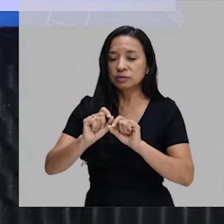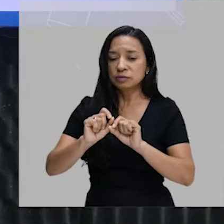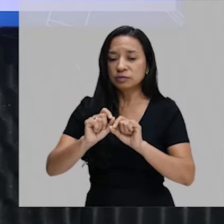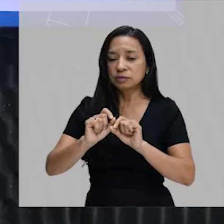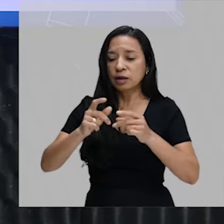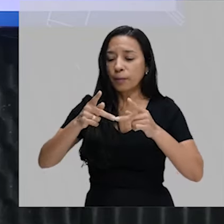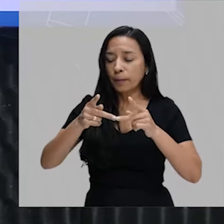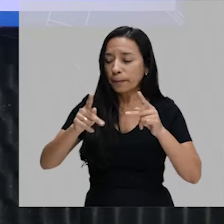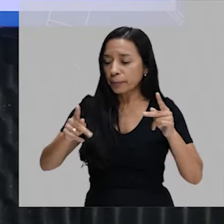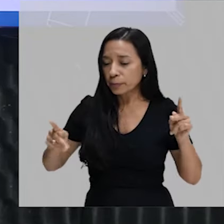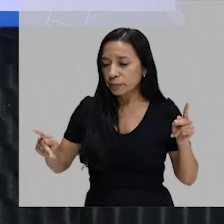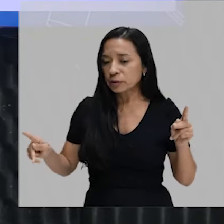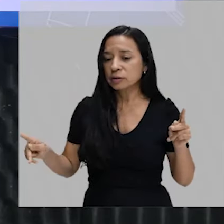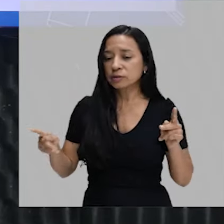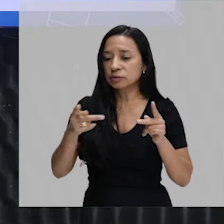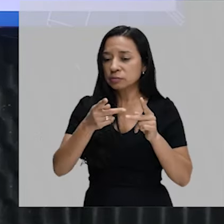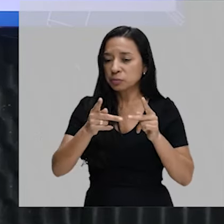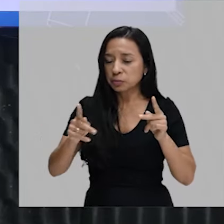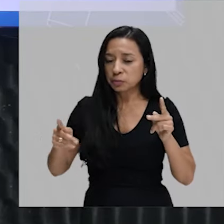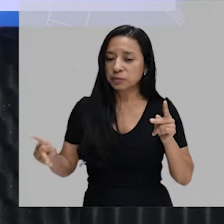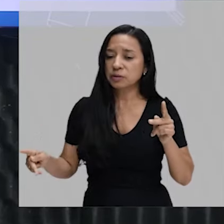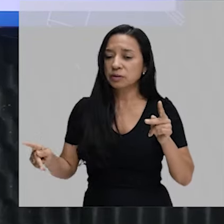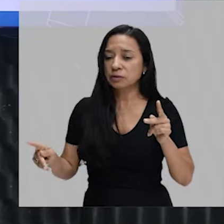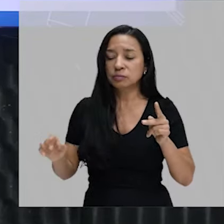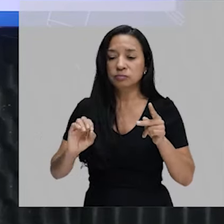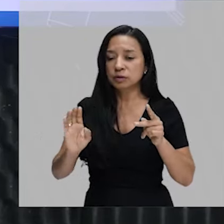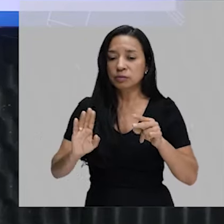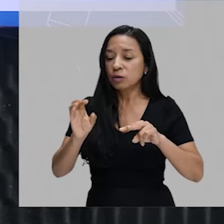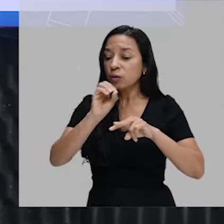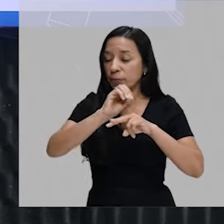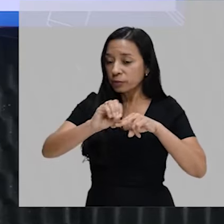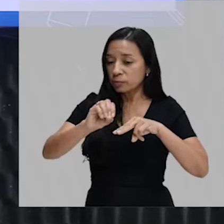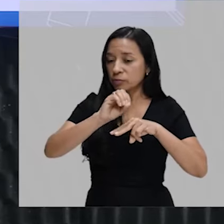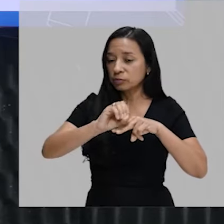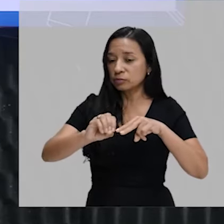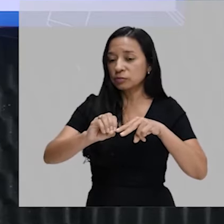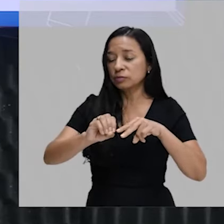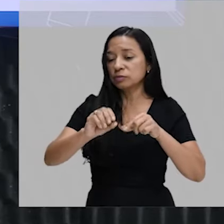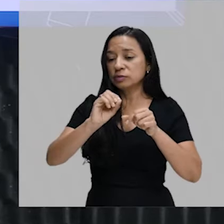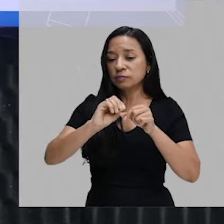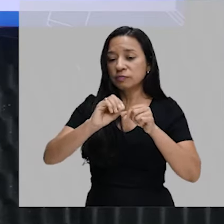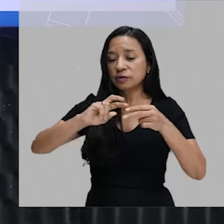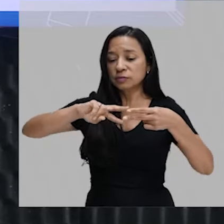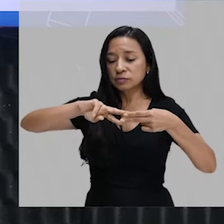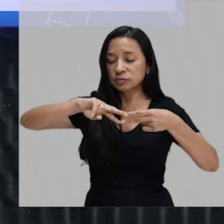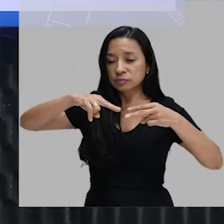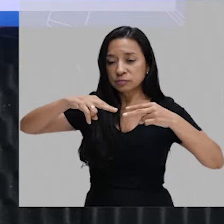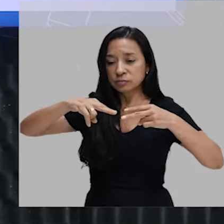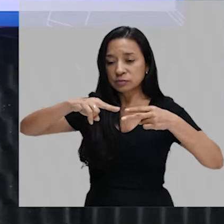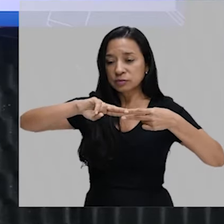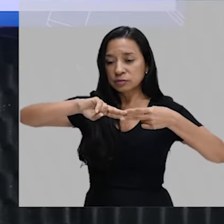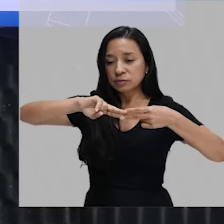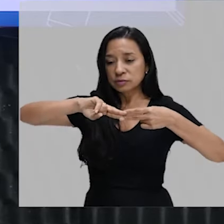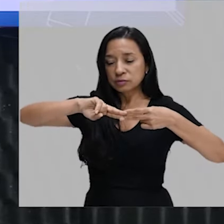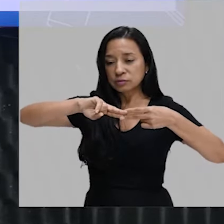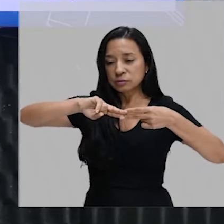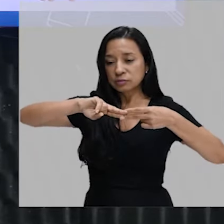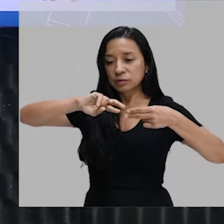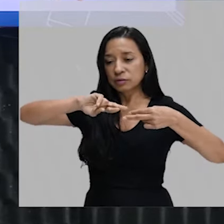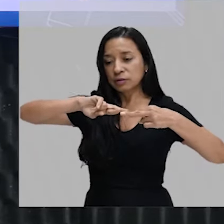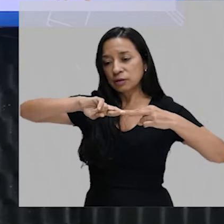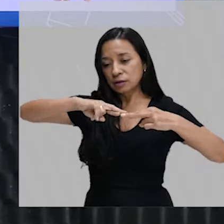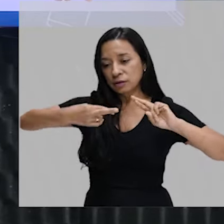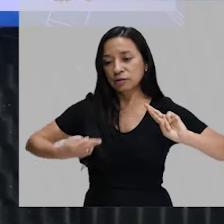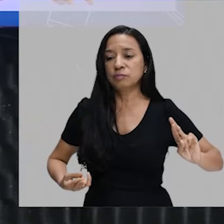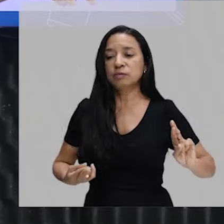proteínas, aliás, diz que os ribossomos são feitos de RNA e proteína. Só que não é mensageiro.